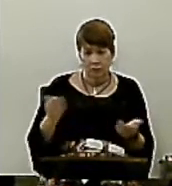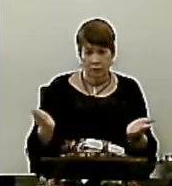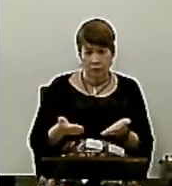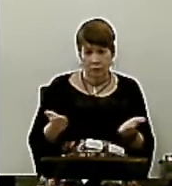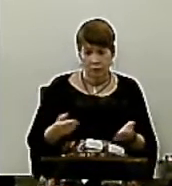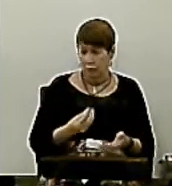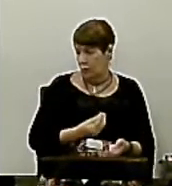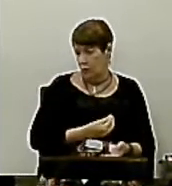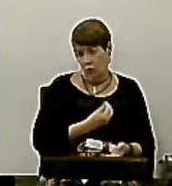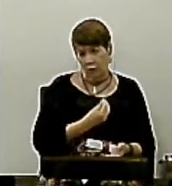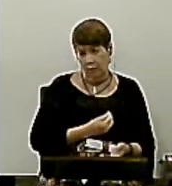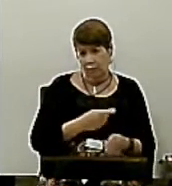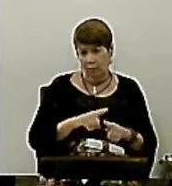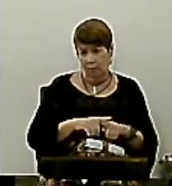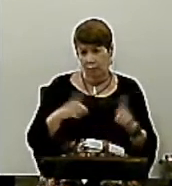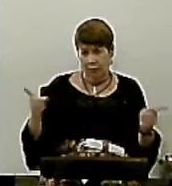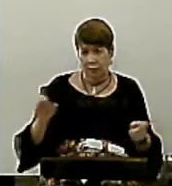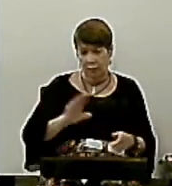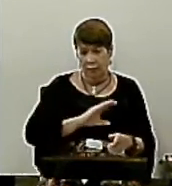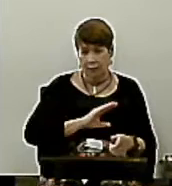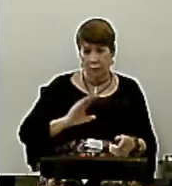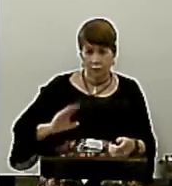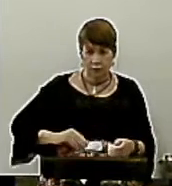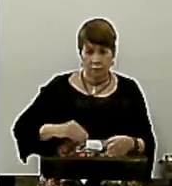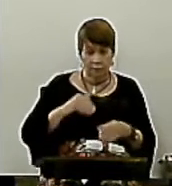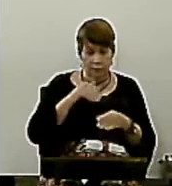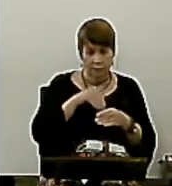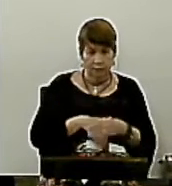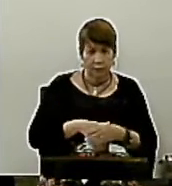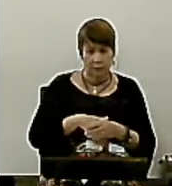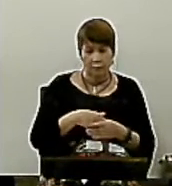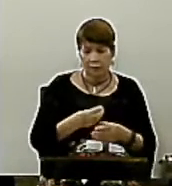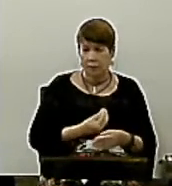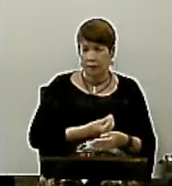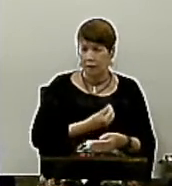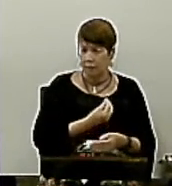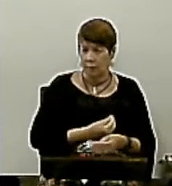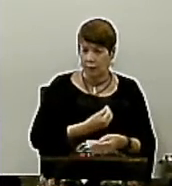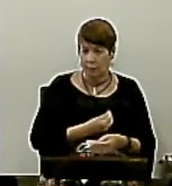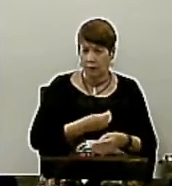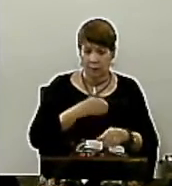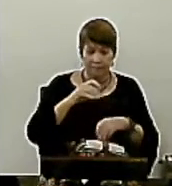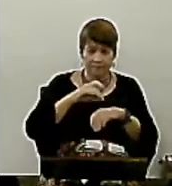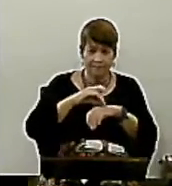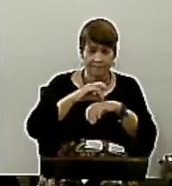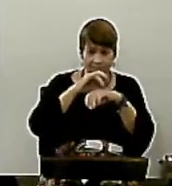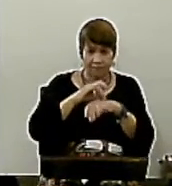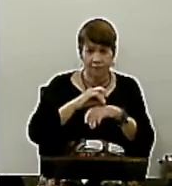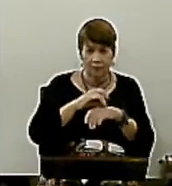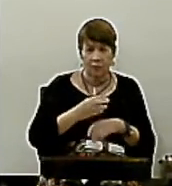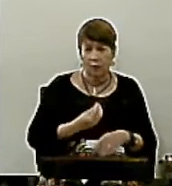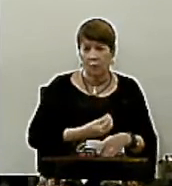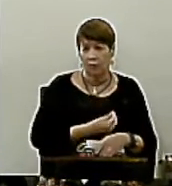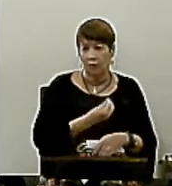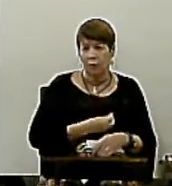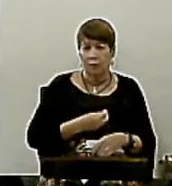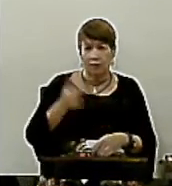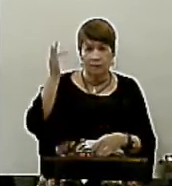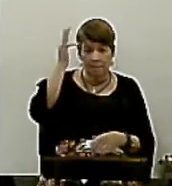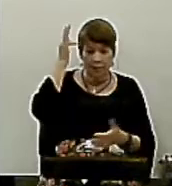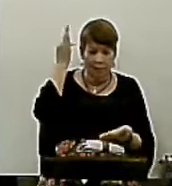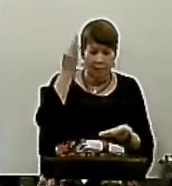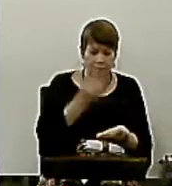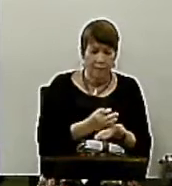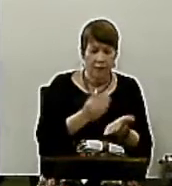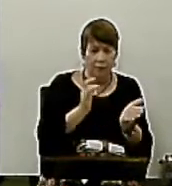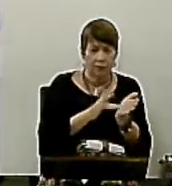vive, mas Cristo vive em mim E esse viver que agora eu na minha eu vivo pela fé no Filho de Deus que me